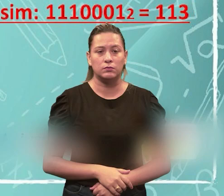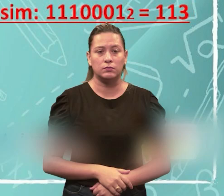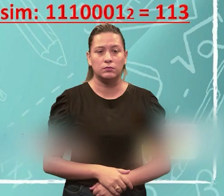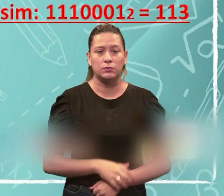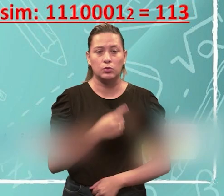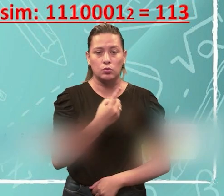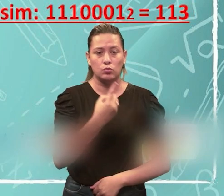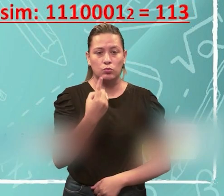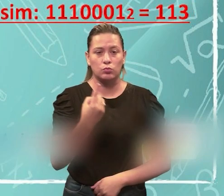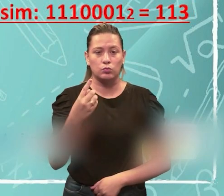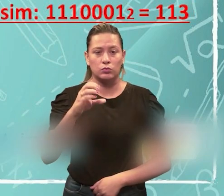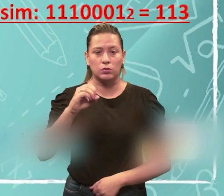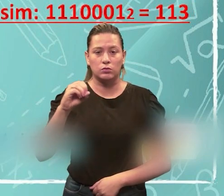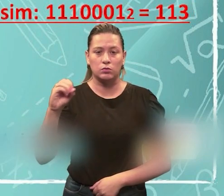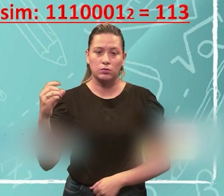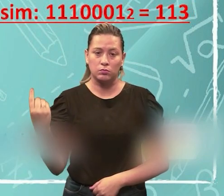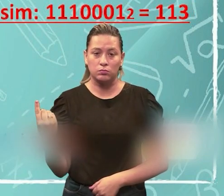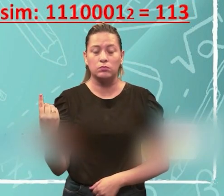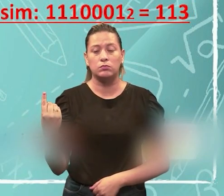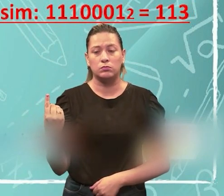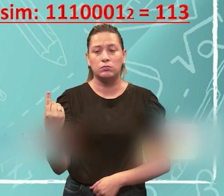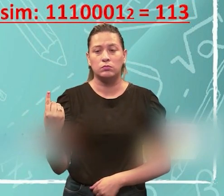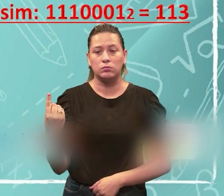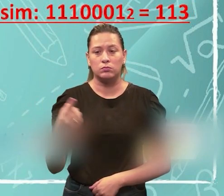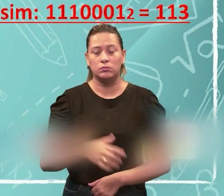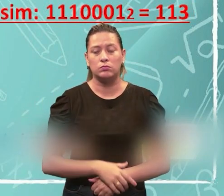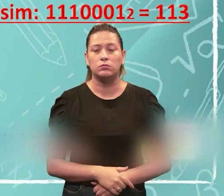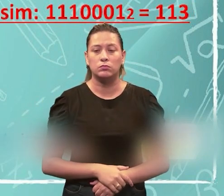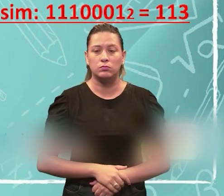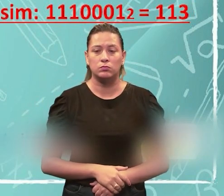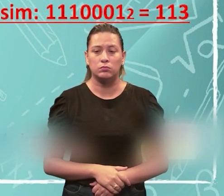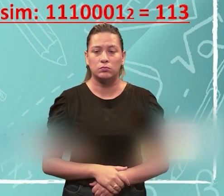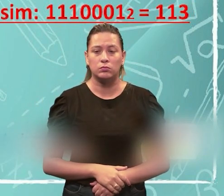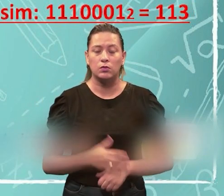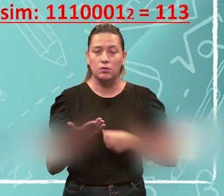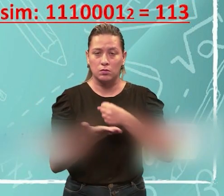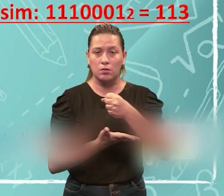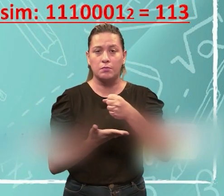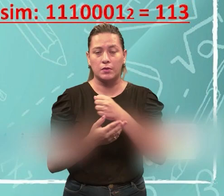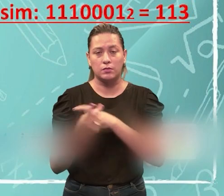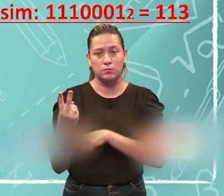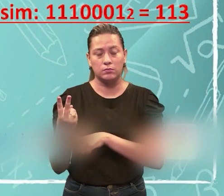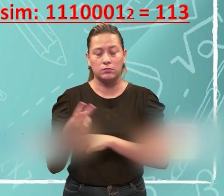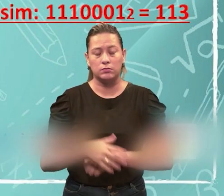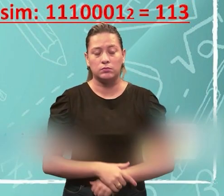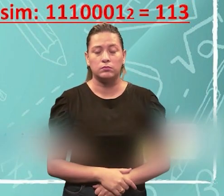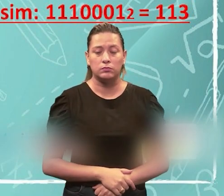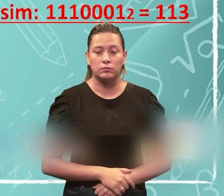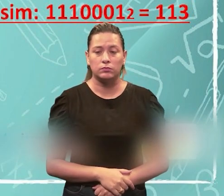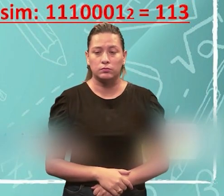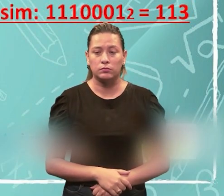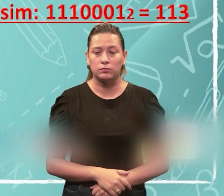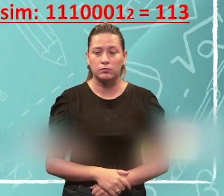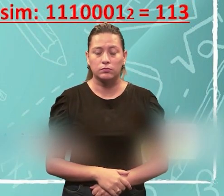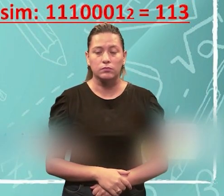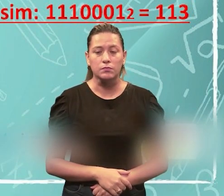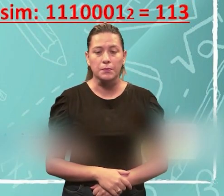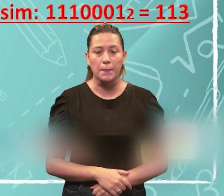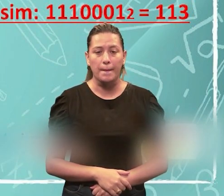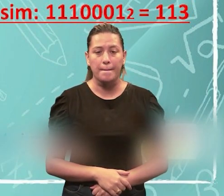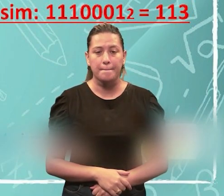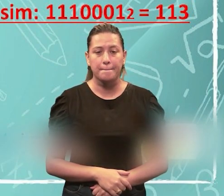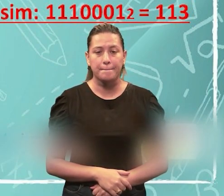111, 000, 1, 2, ele corre... 2 não, perdão, aqui é na base 2, tá? É porque esse 2zinho, ela tinha que ficar